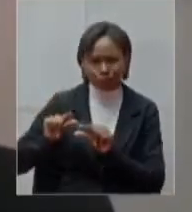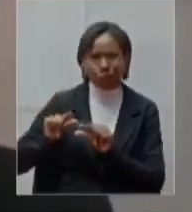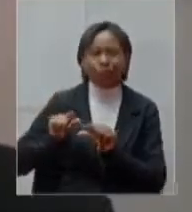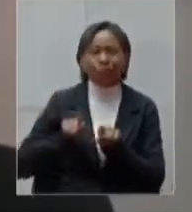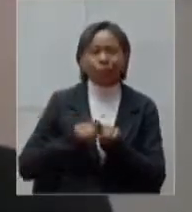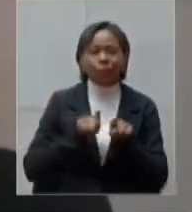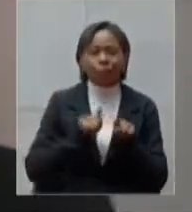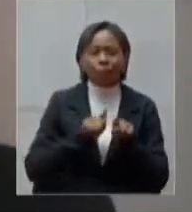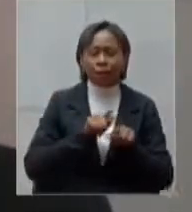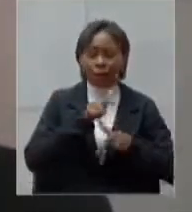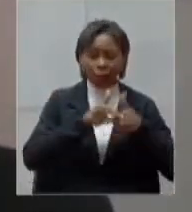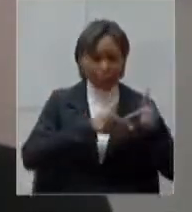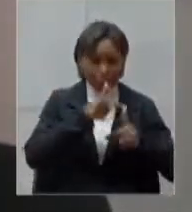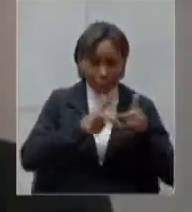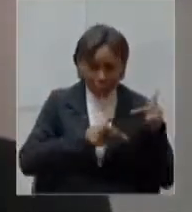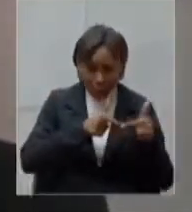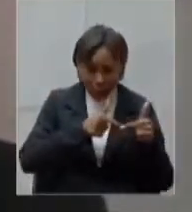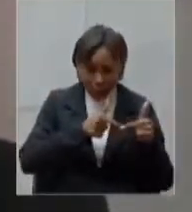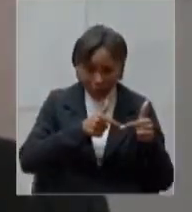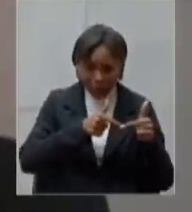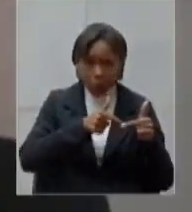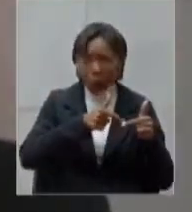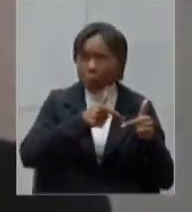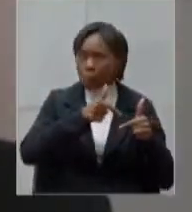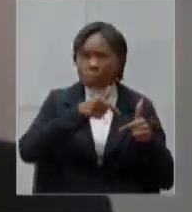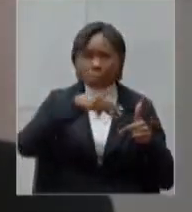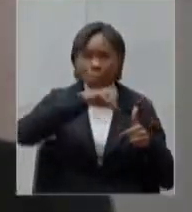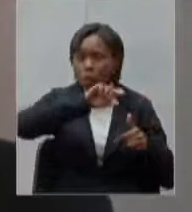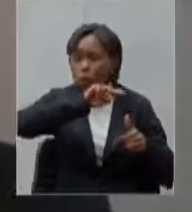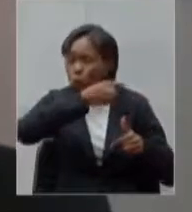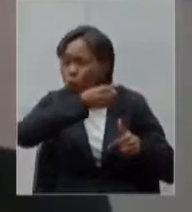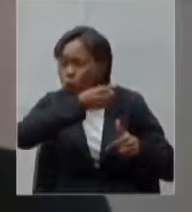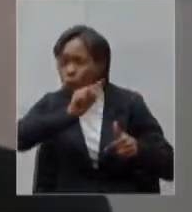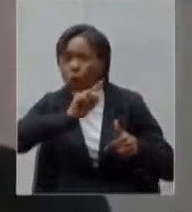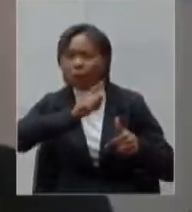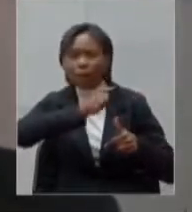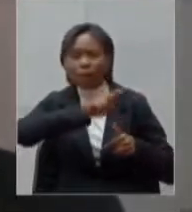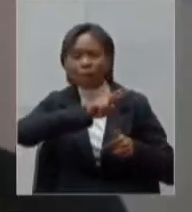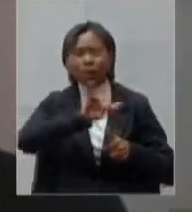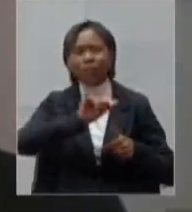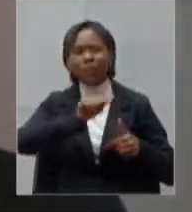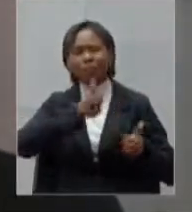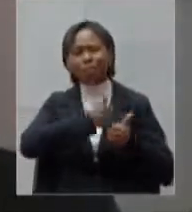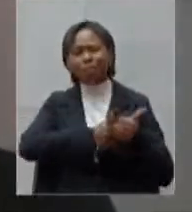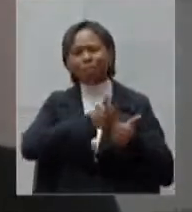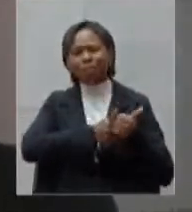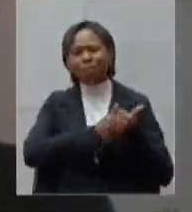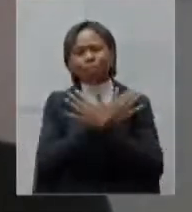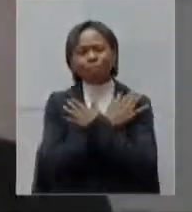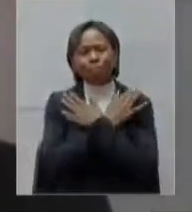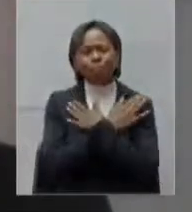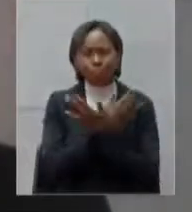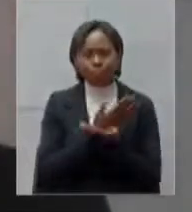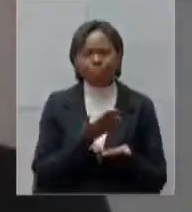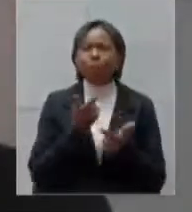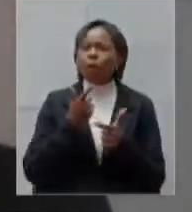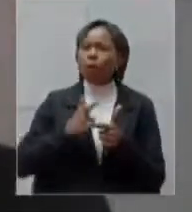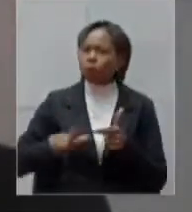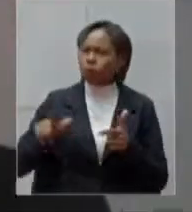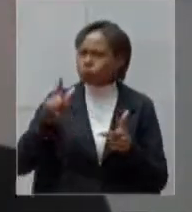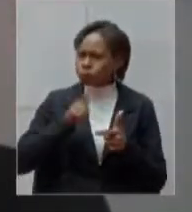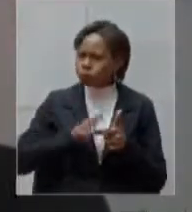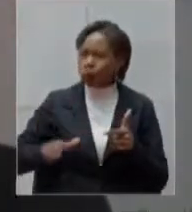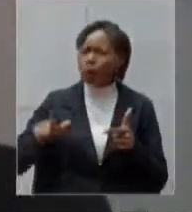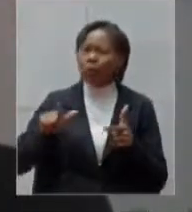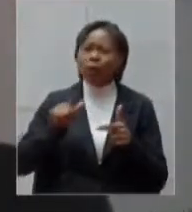provocados de desempregos que vão ser provocados pela Covid evidentemente que é um problema econômico e